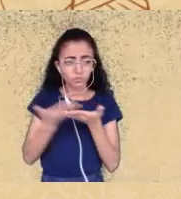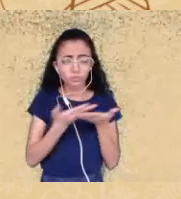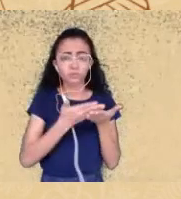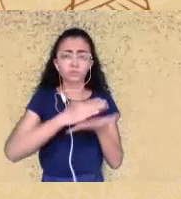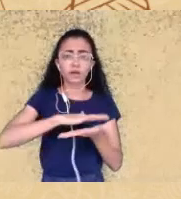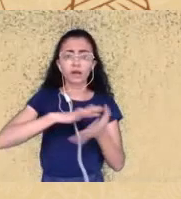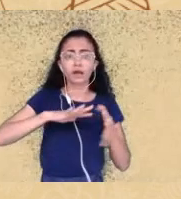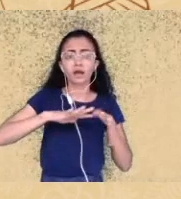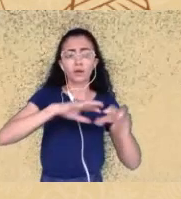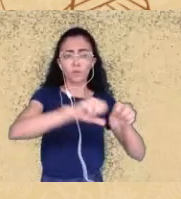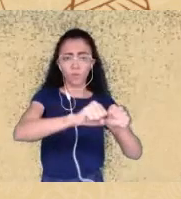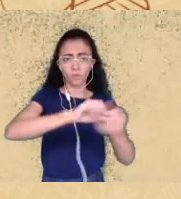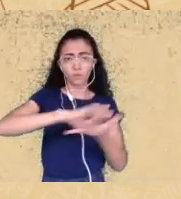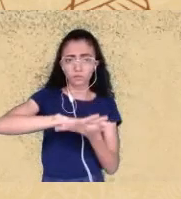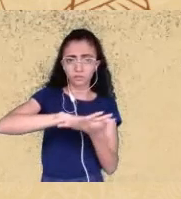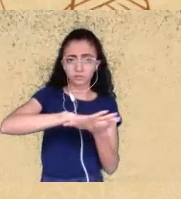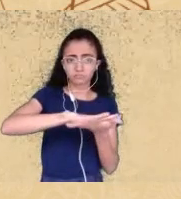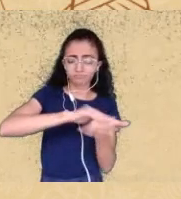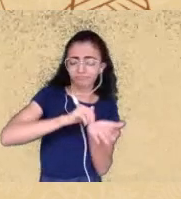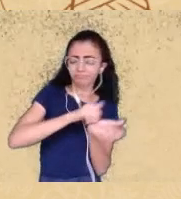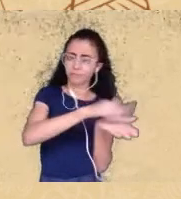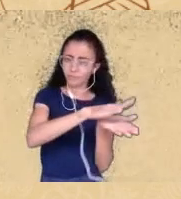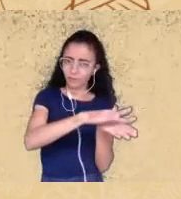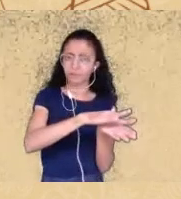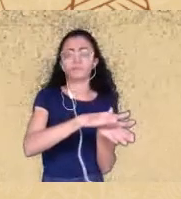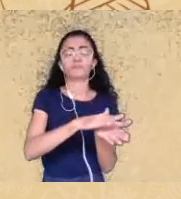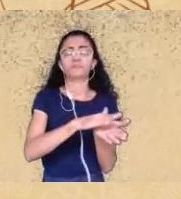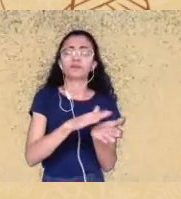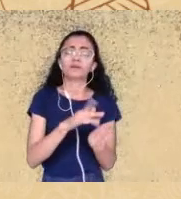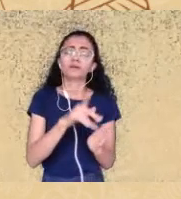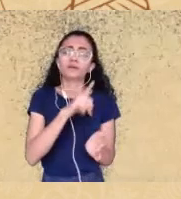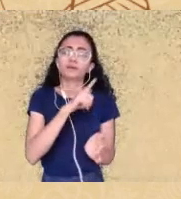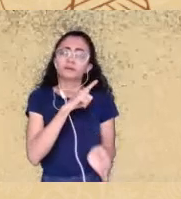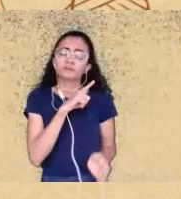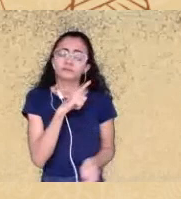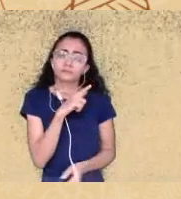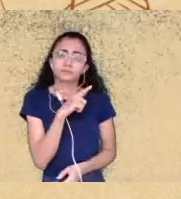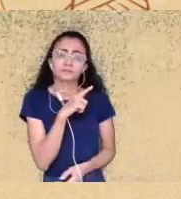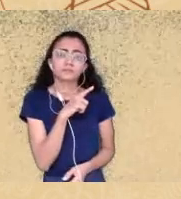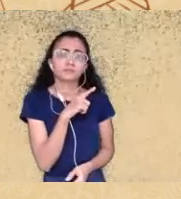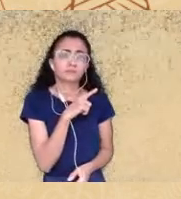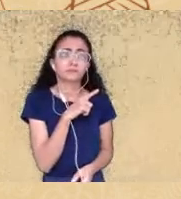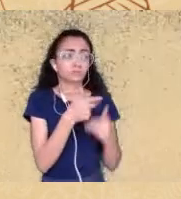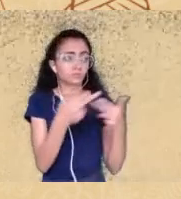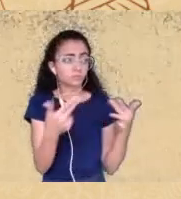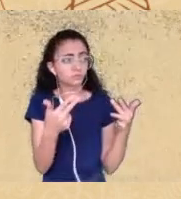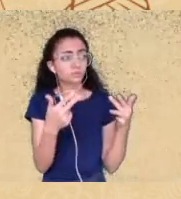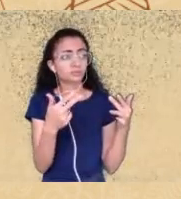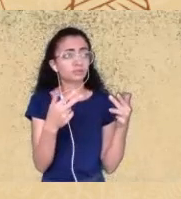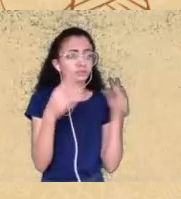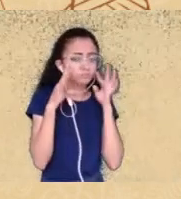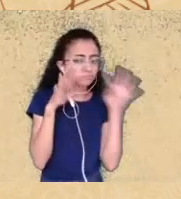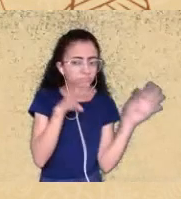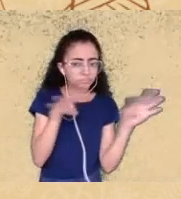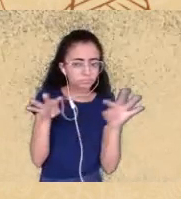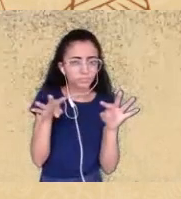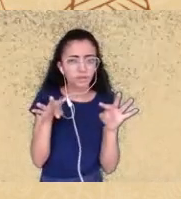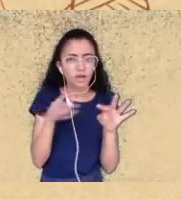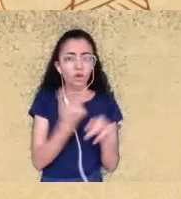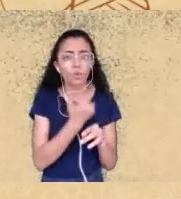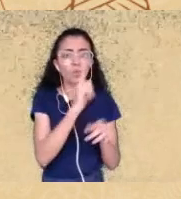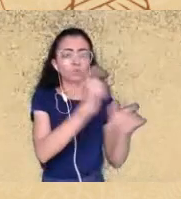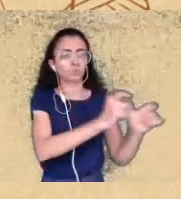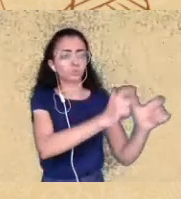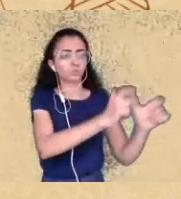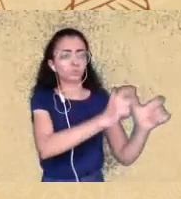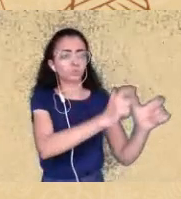visibilidade mas ao mesmo tempo acho que como tudo que alça bastante visibilidade em alguns contextos acaba se esvaziando então eu